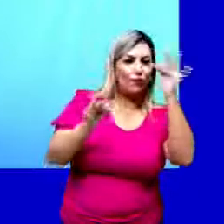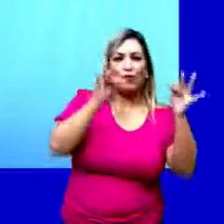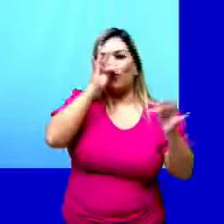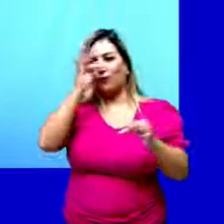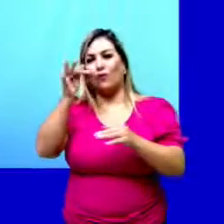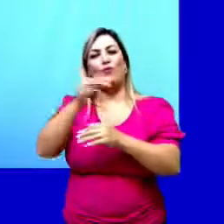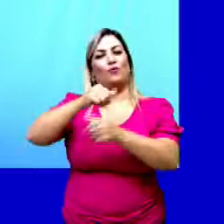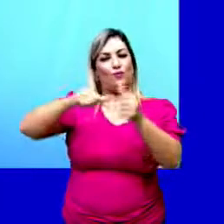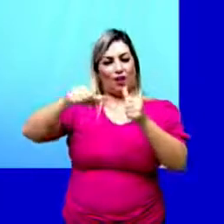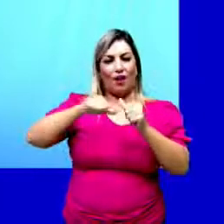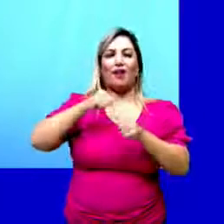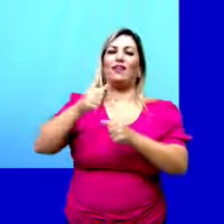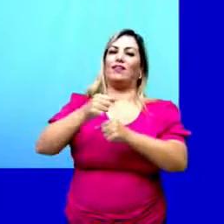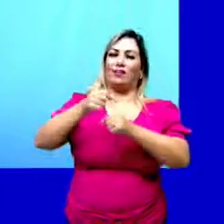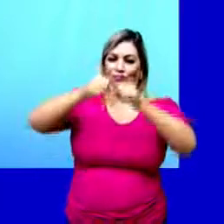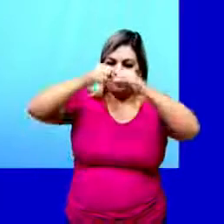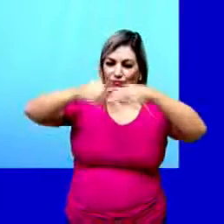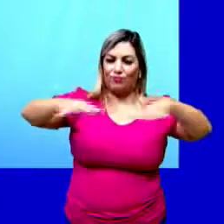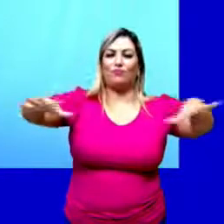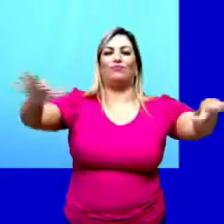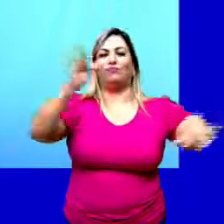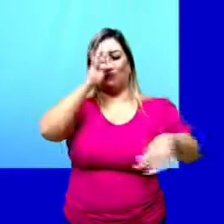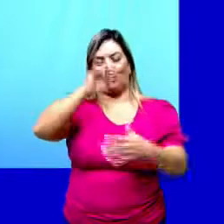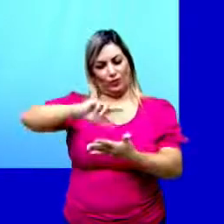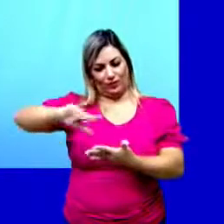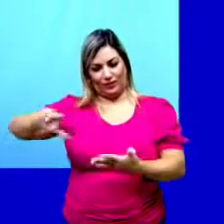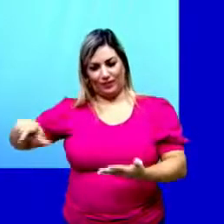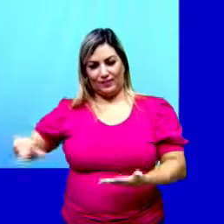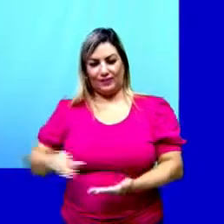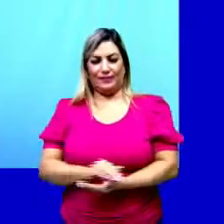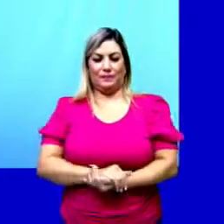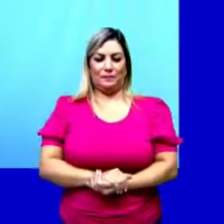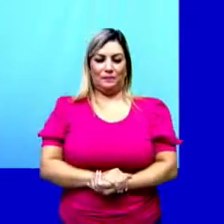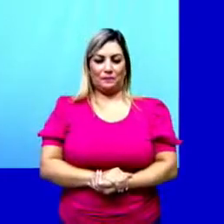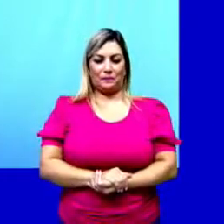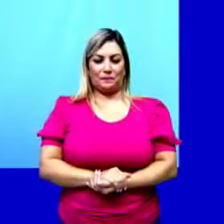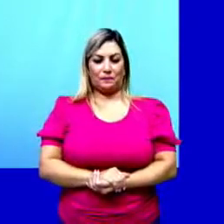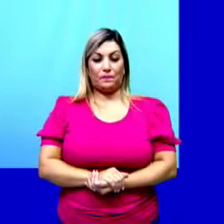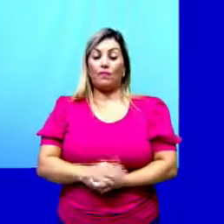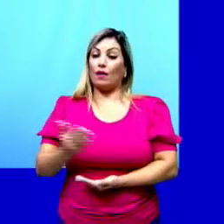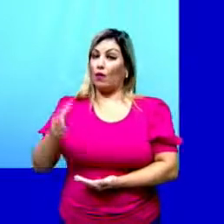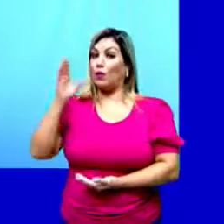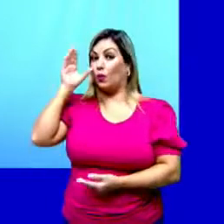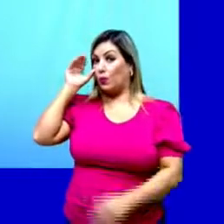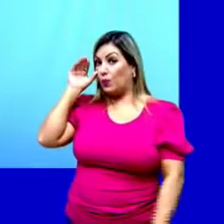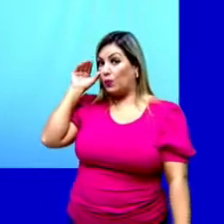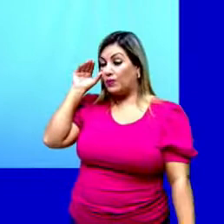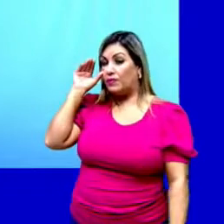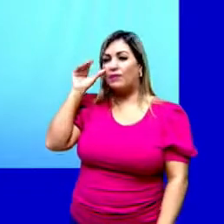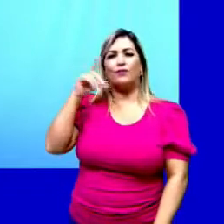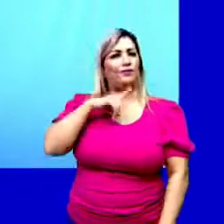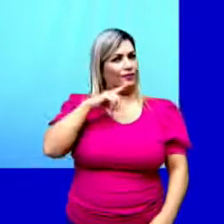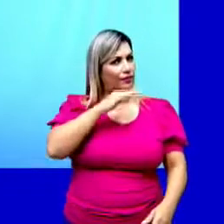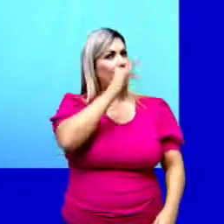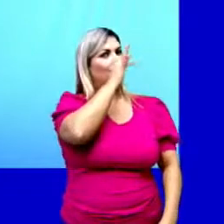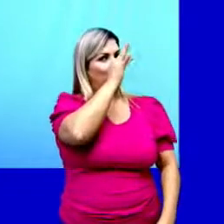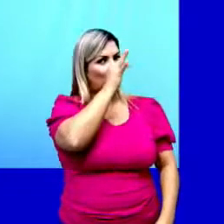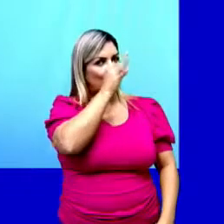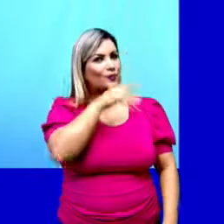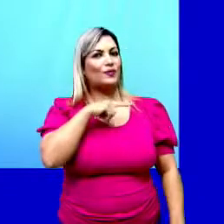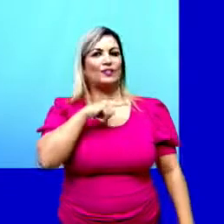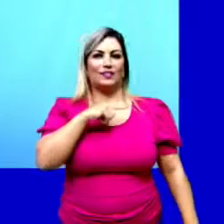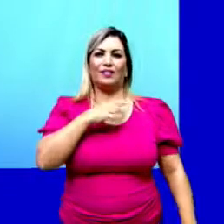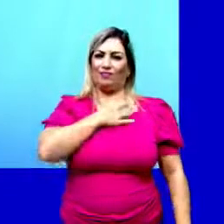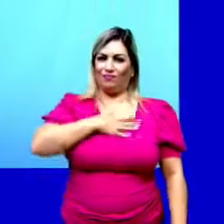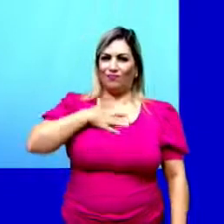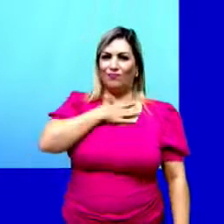a reprodução sexuada das plantas. E olha só uma curiosidade, existem flores que agradam